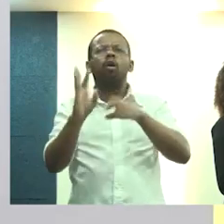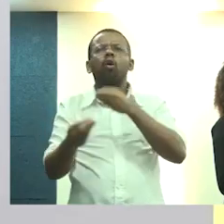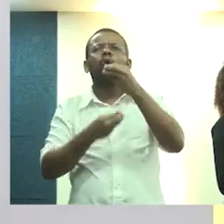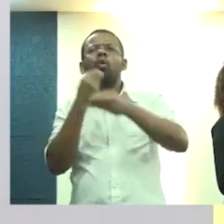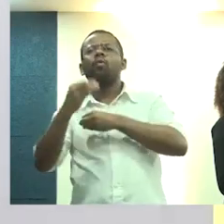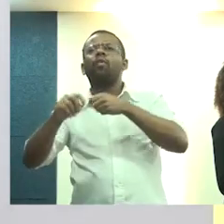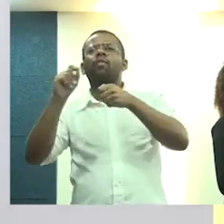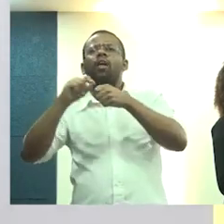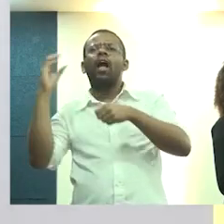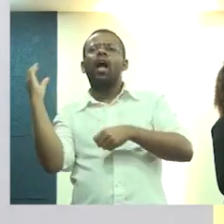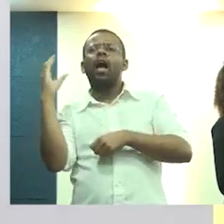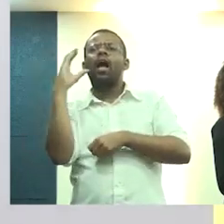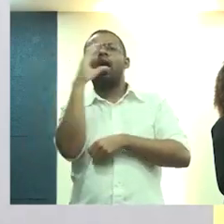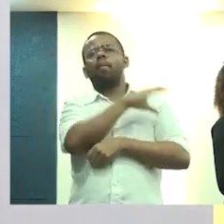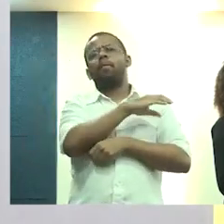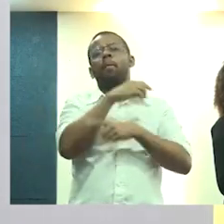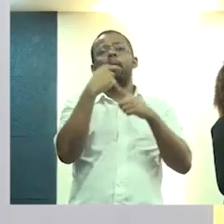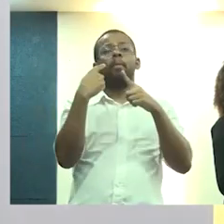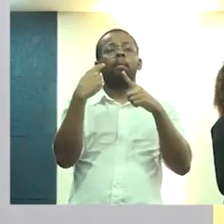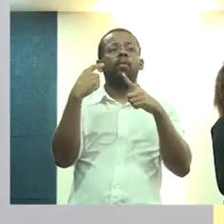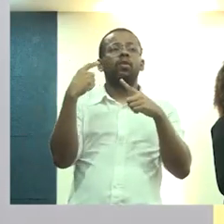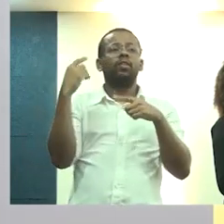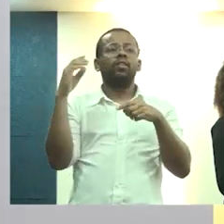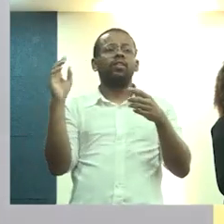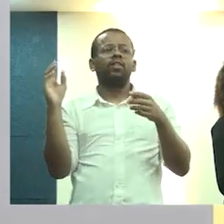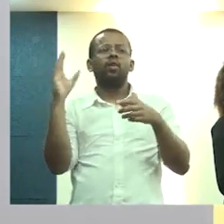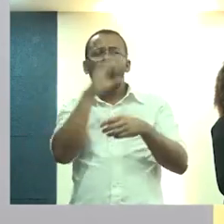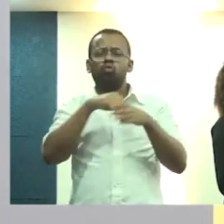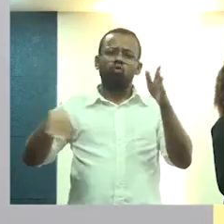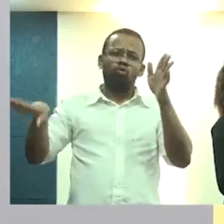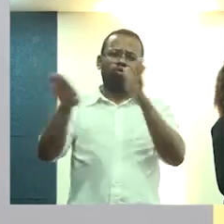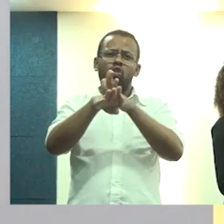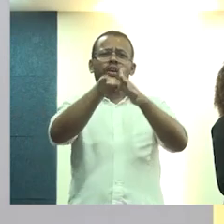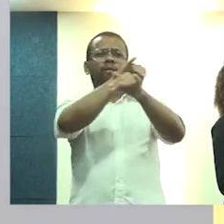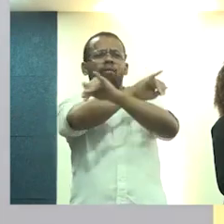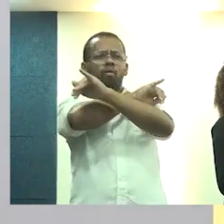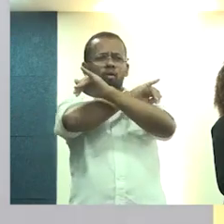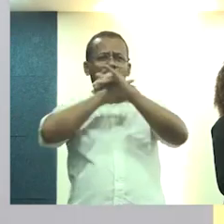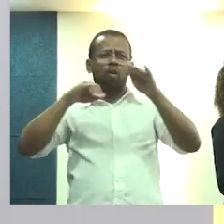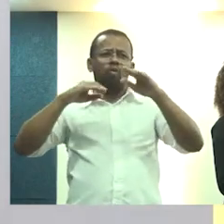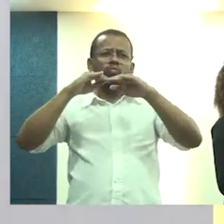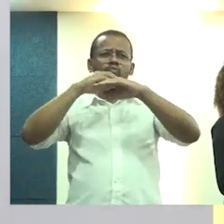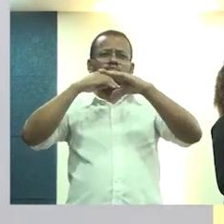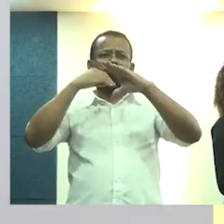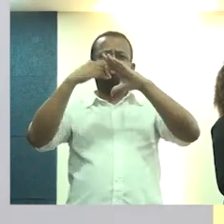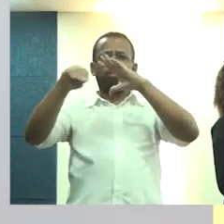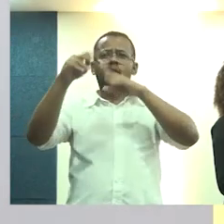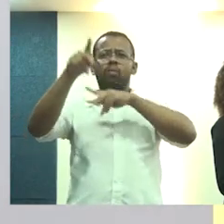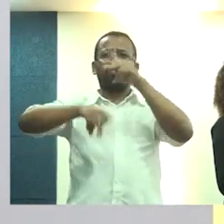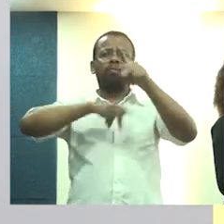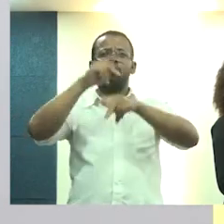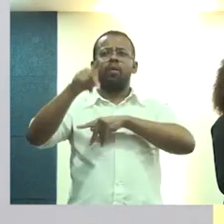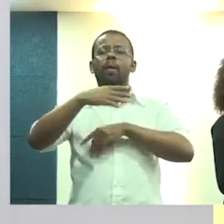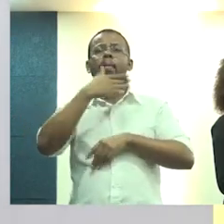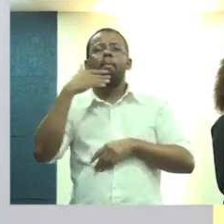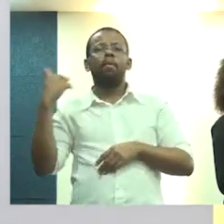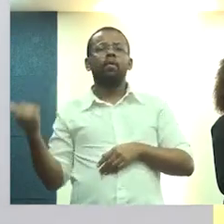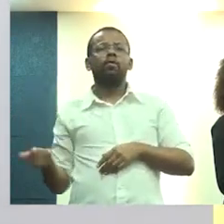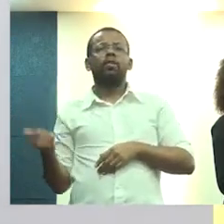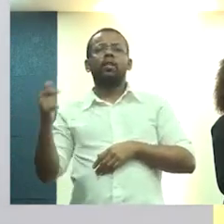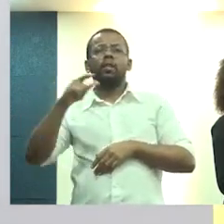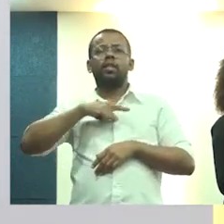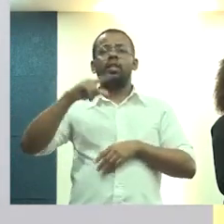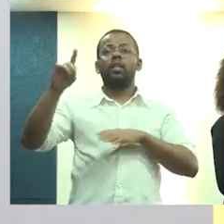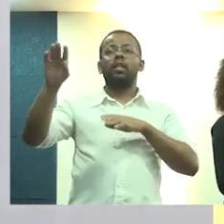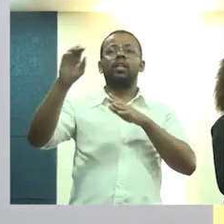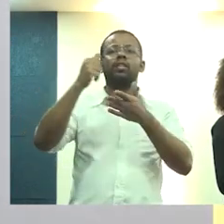a gente faz isso de forma rápida para que isso seja, para que isso chegue na população da melhor forma possível, para que essa assistência